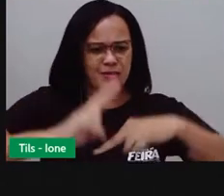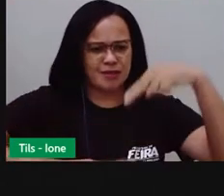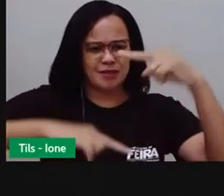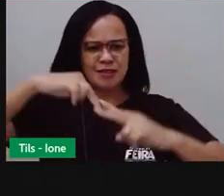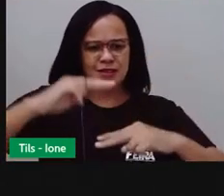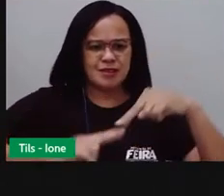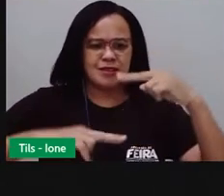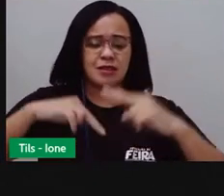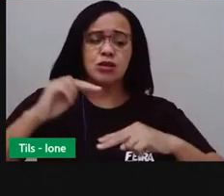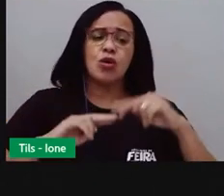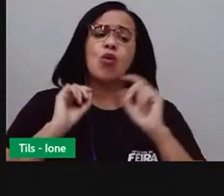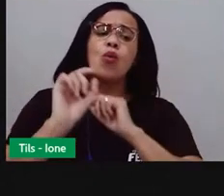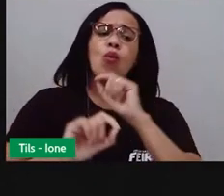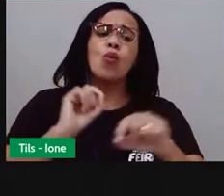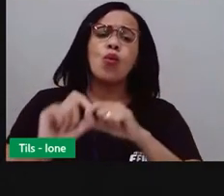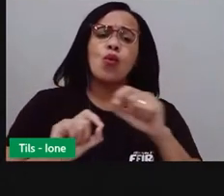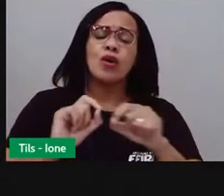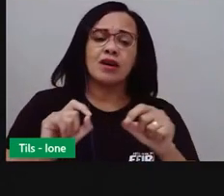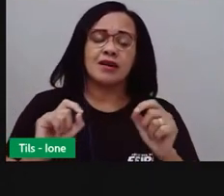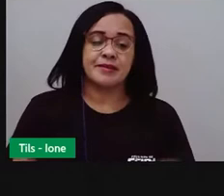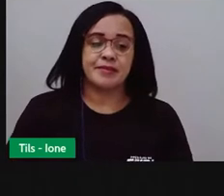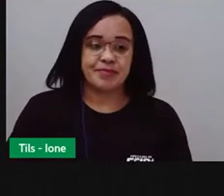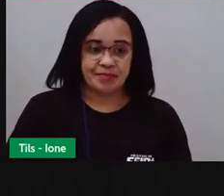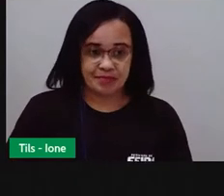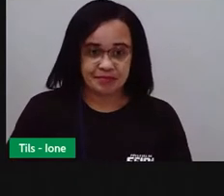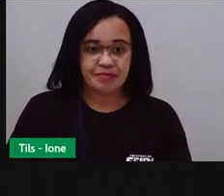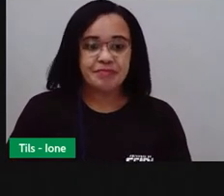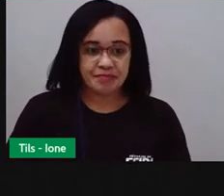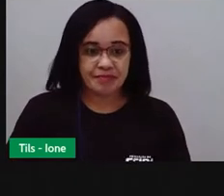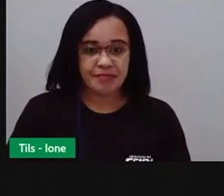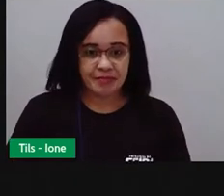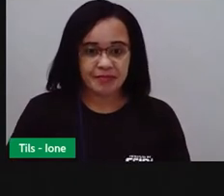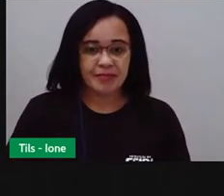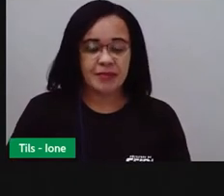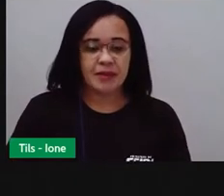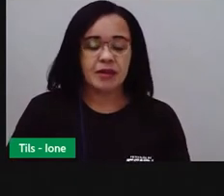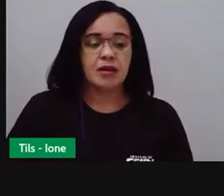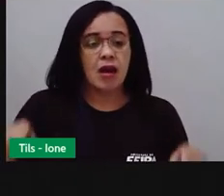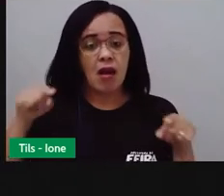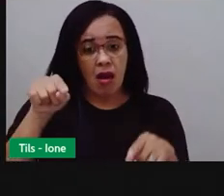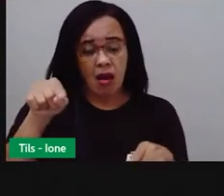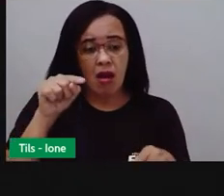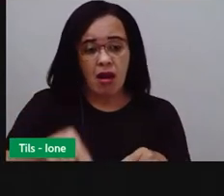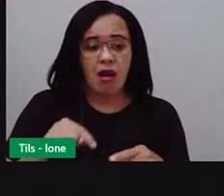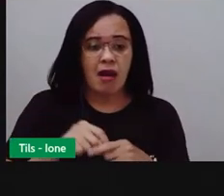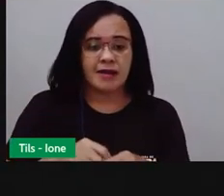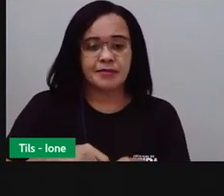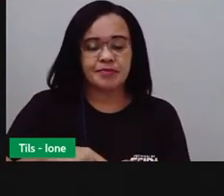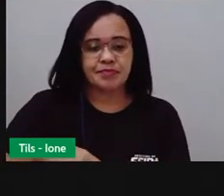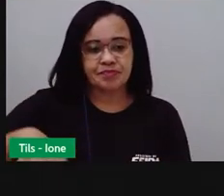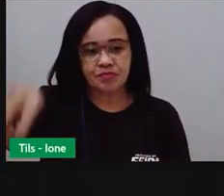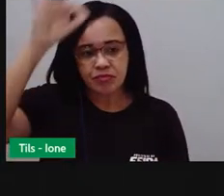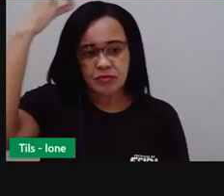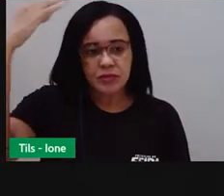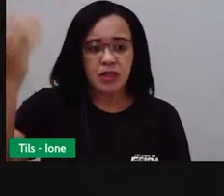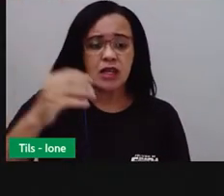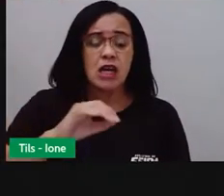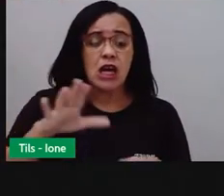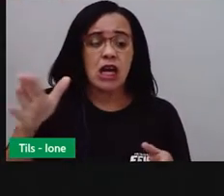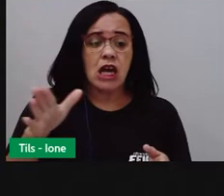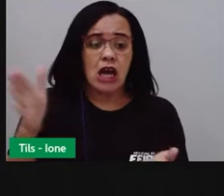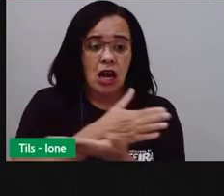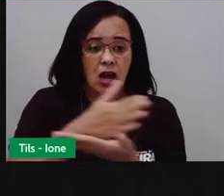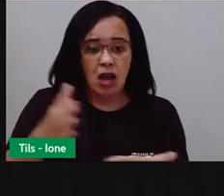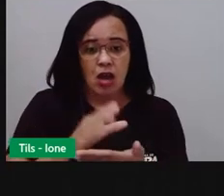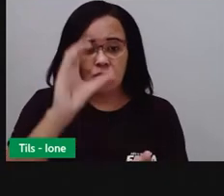que celebra o Santo Católico São João. Nessa